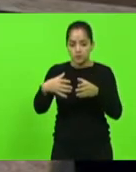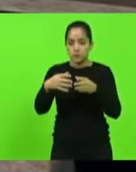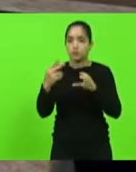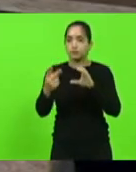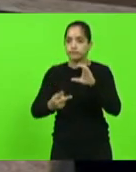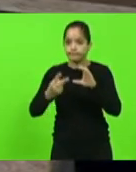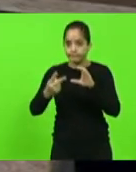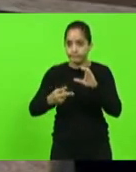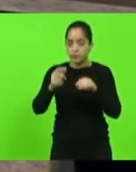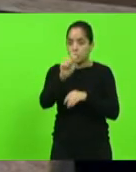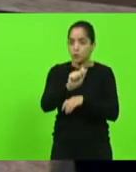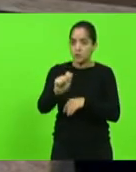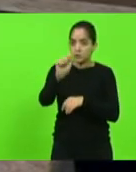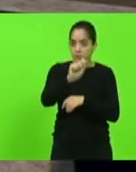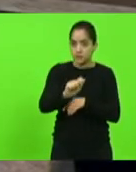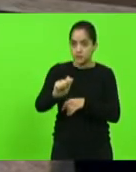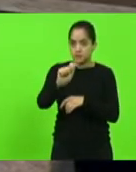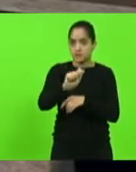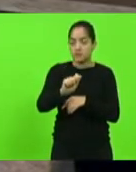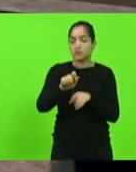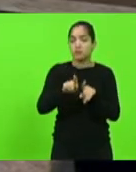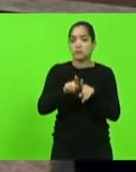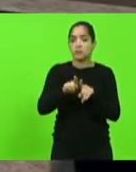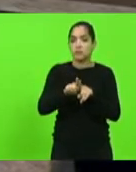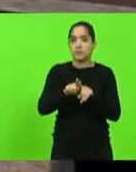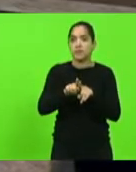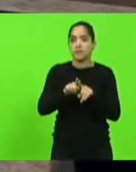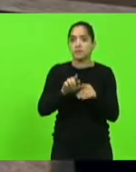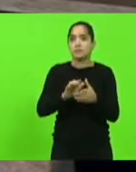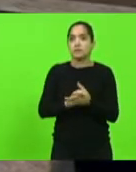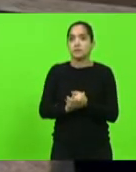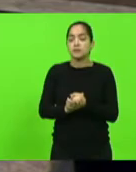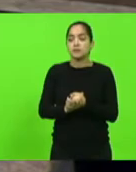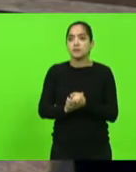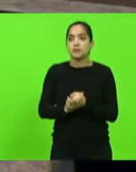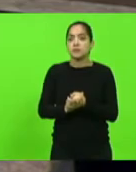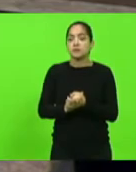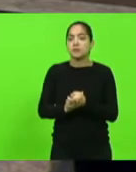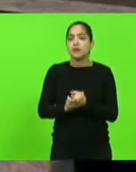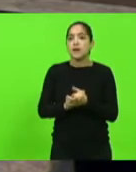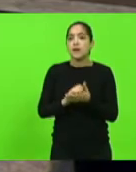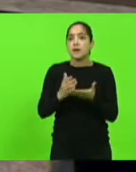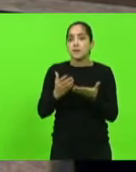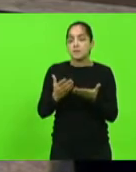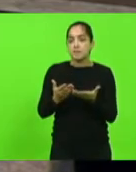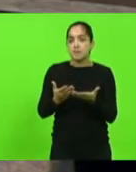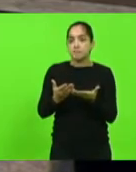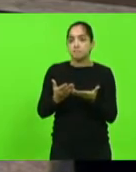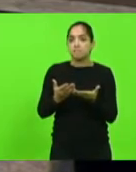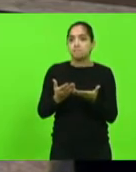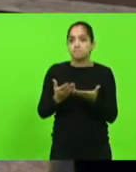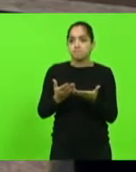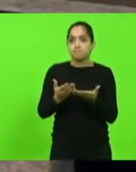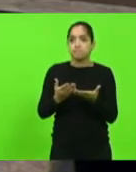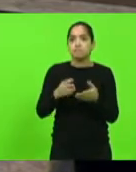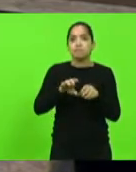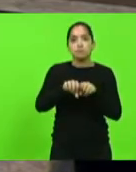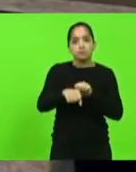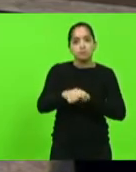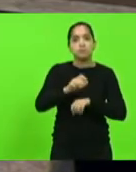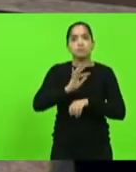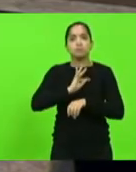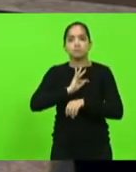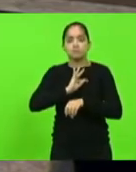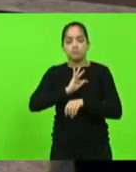Associação também das Câmaras de Vereadores do Vale do Itapocu, para a formação técnica, a qualificação